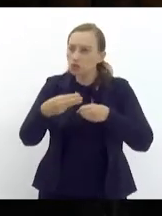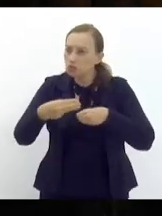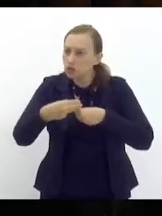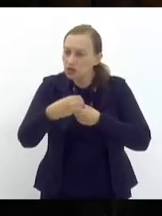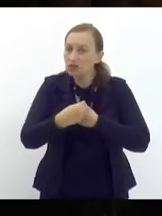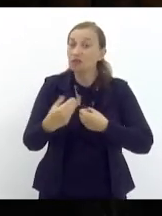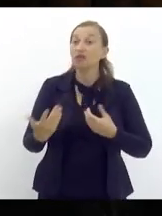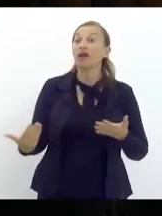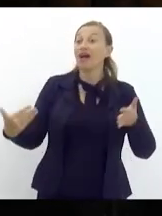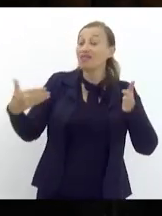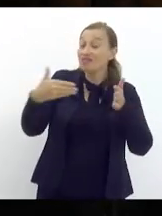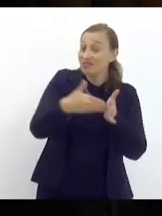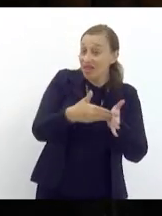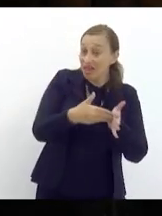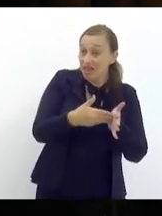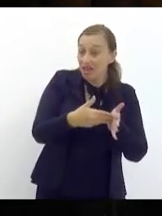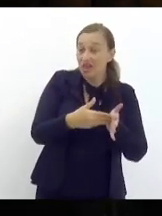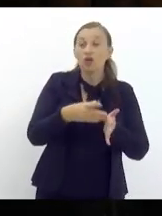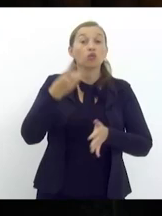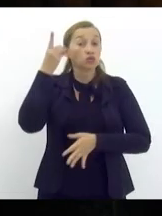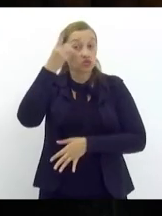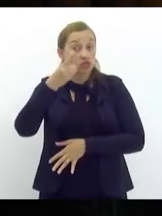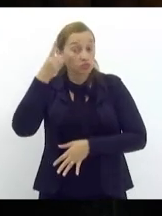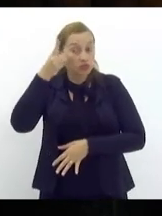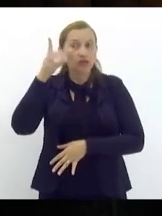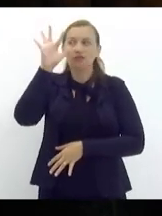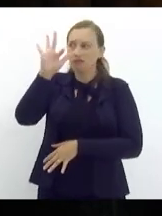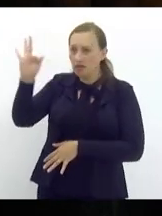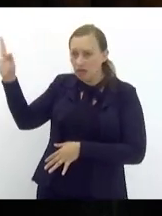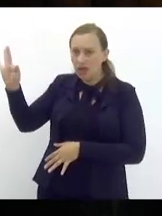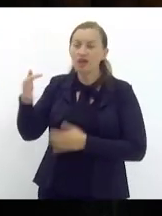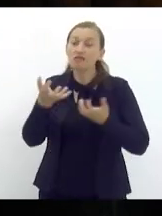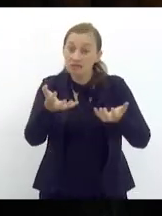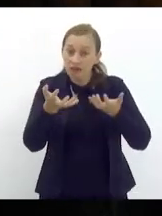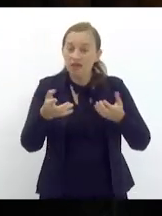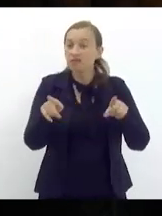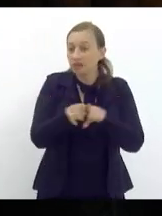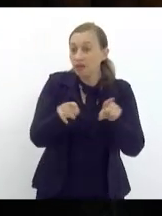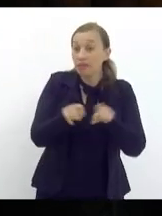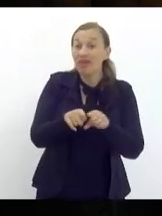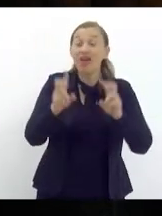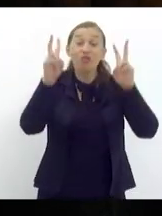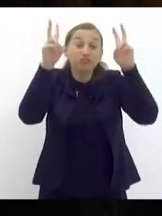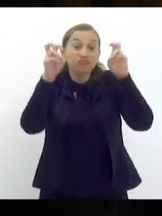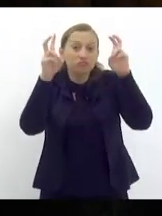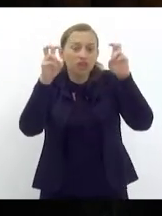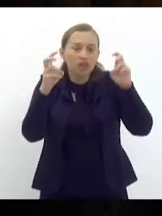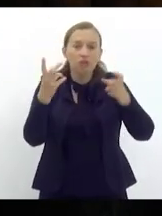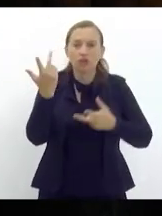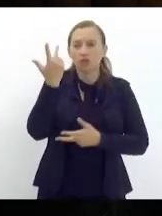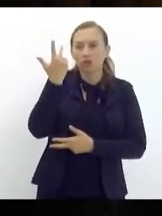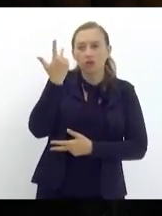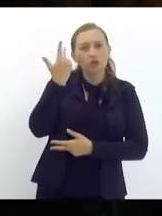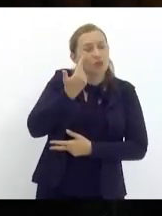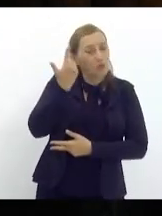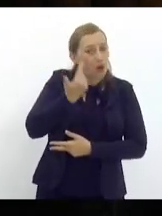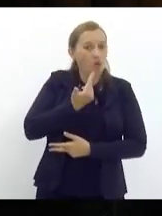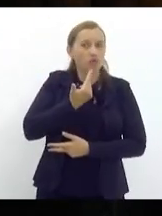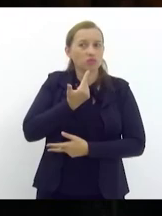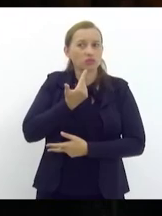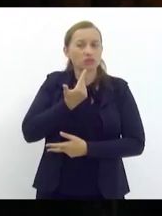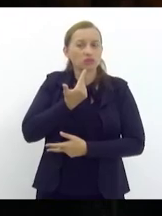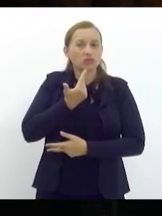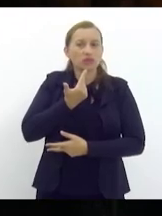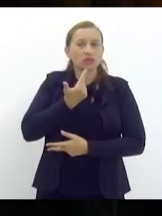até a maioria dos deputados federais então esse é um tema comum que se